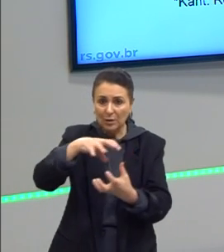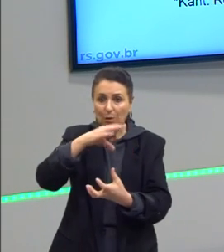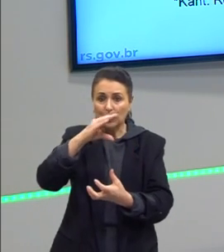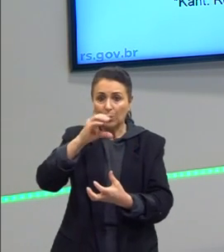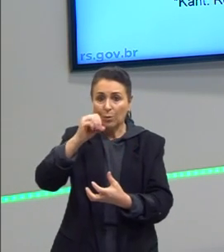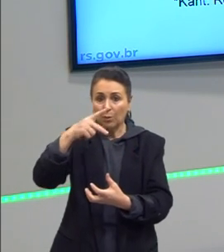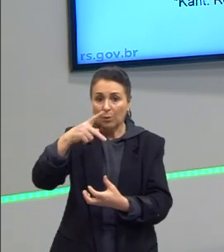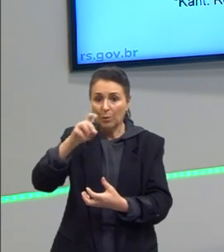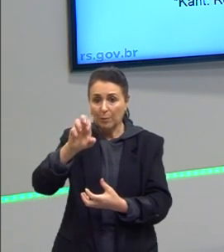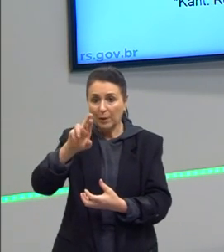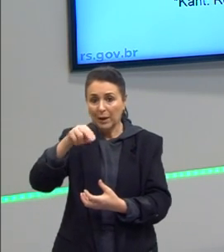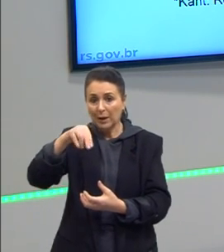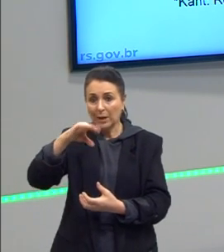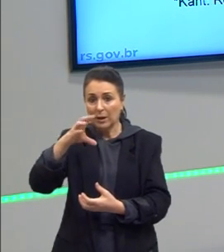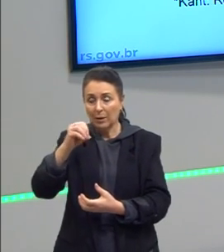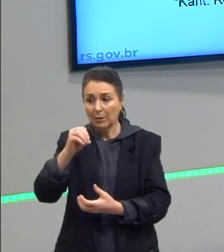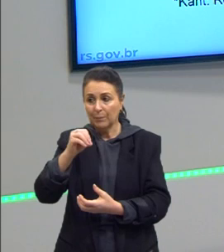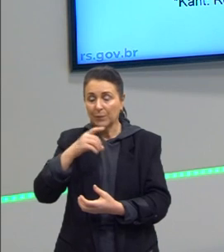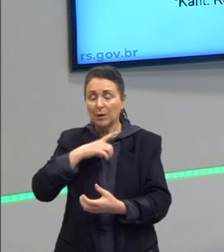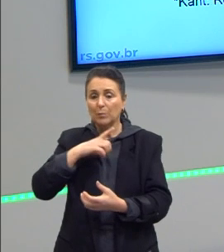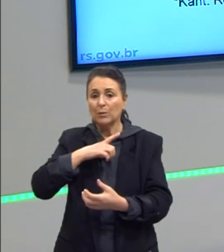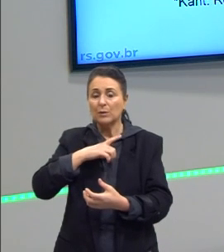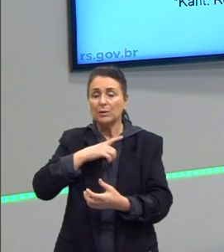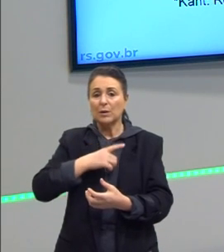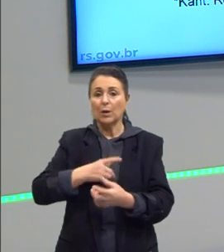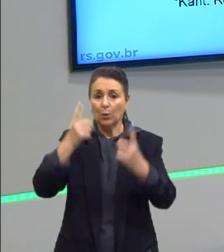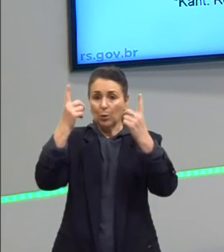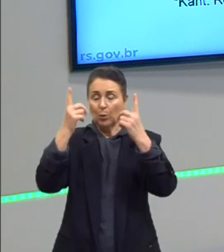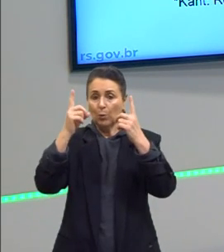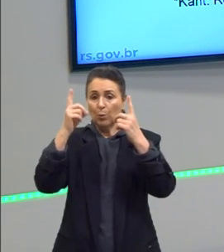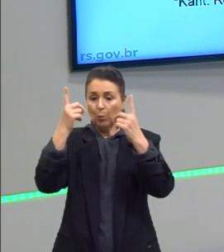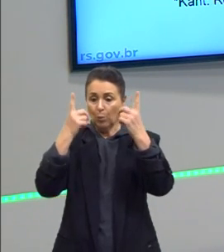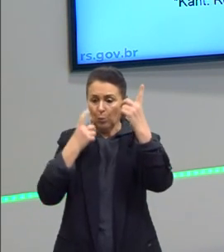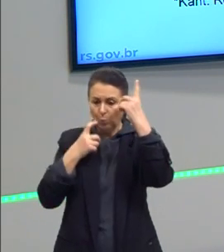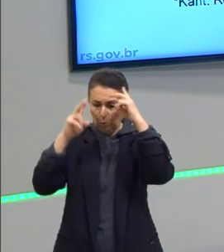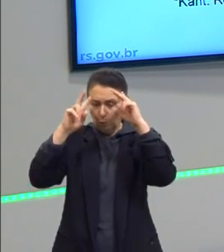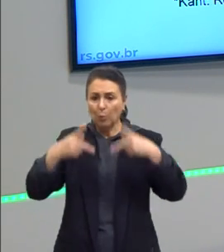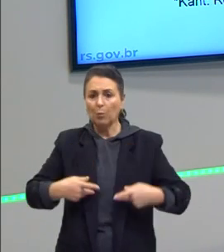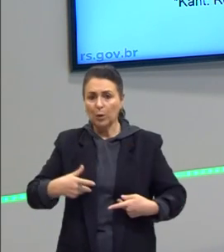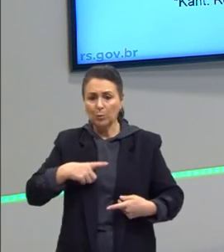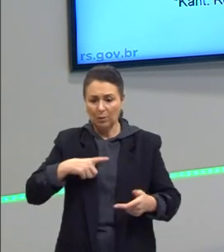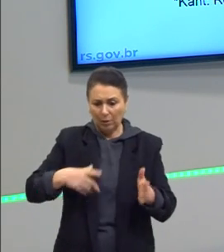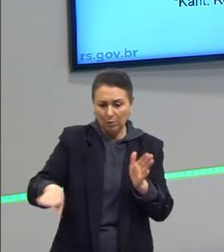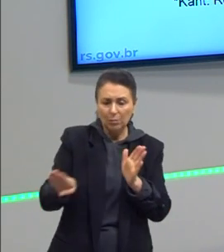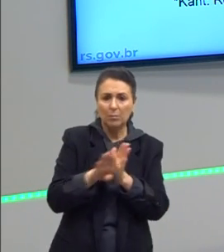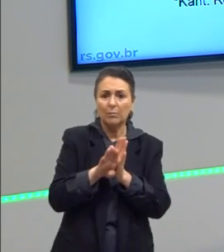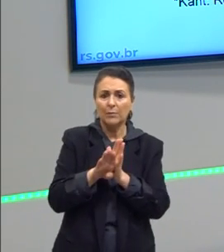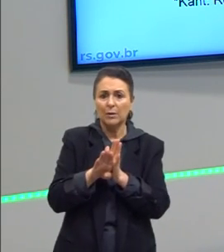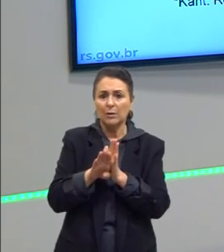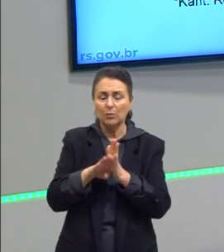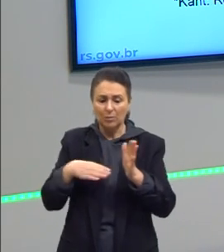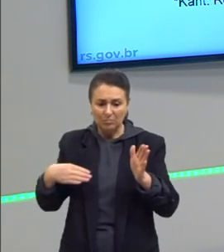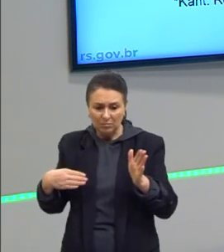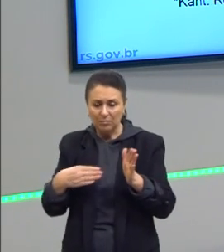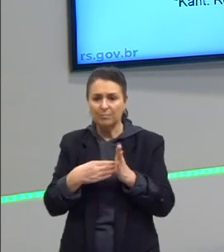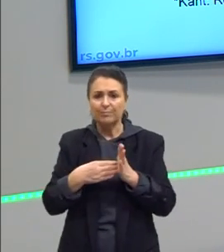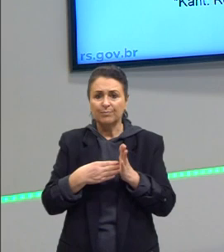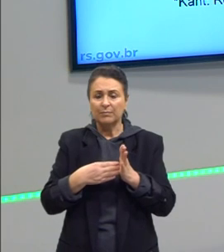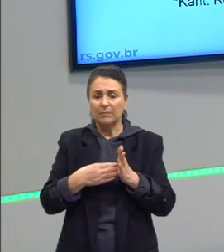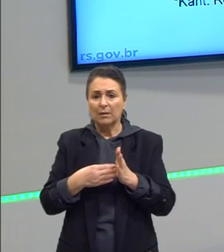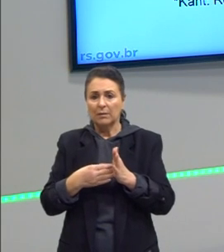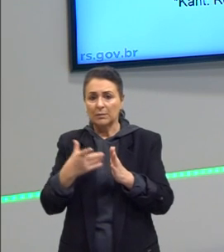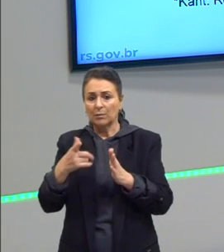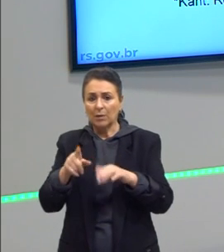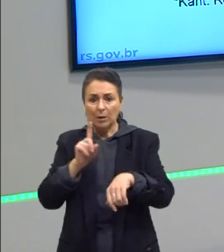copernicânica. Não, o que nós, o ser humano, tem limites. E aí ele põe alguns limites. Como falei antes, aquilo que não está no